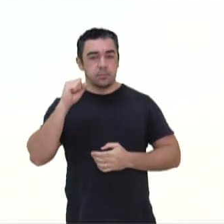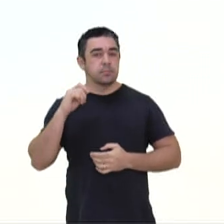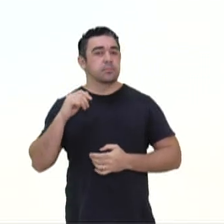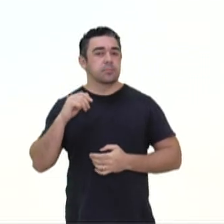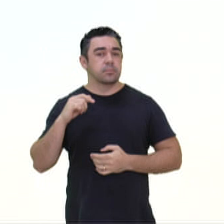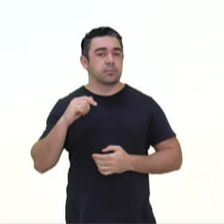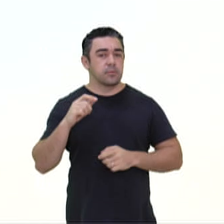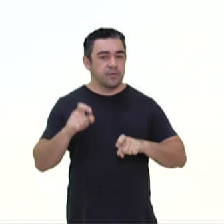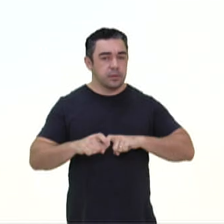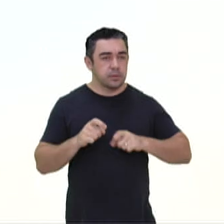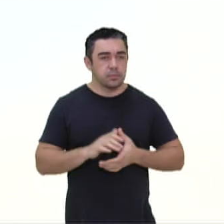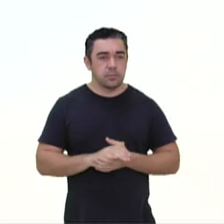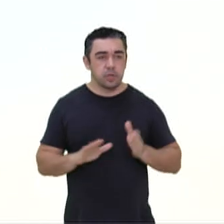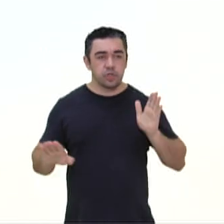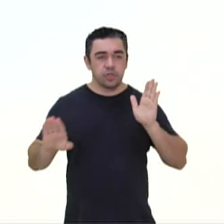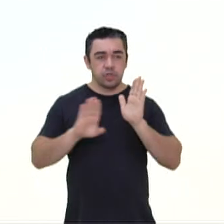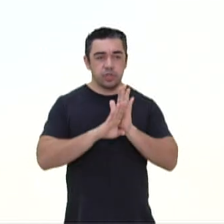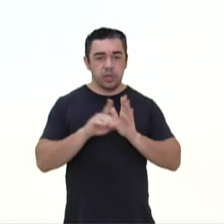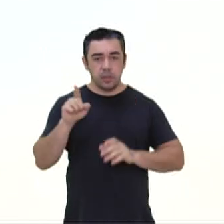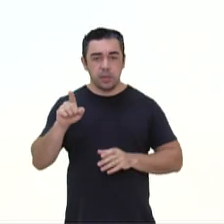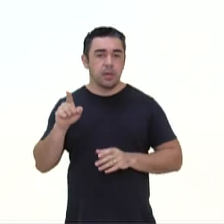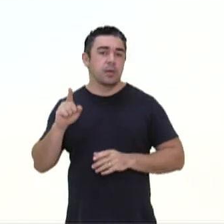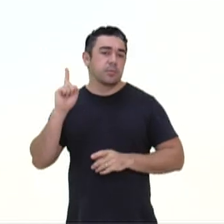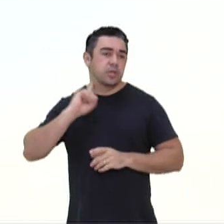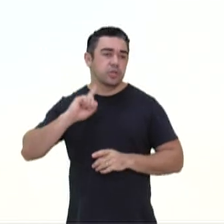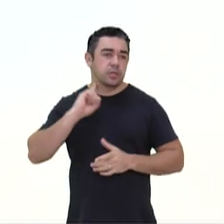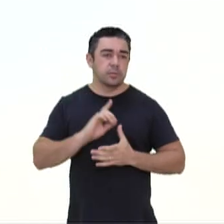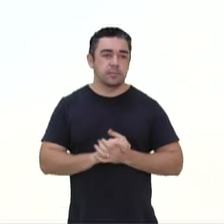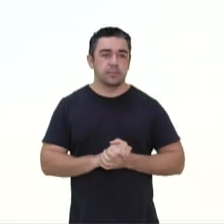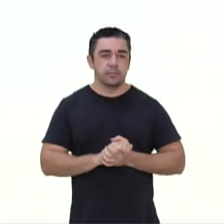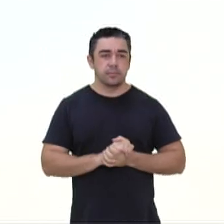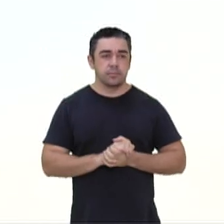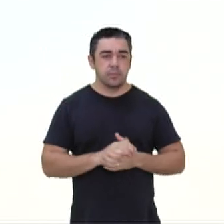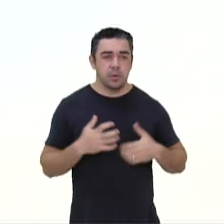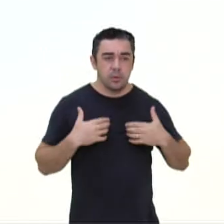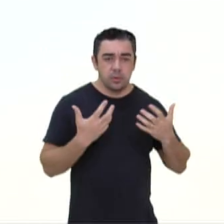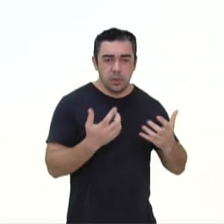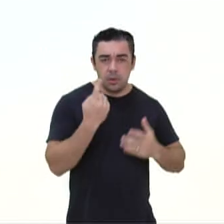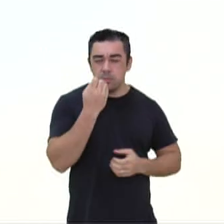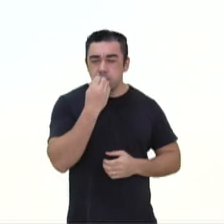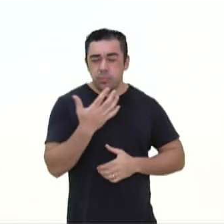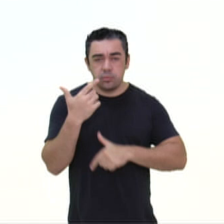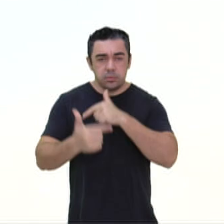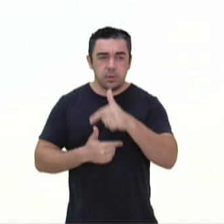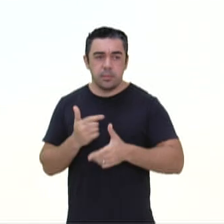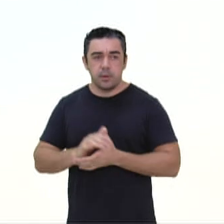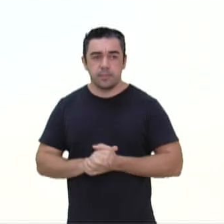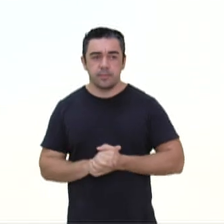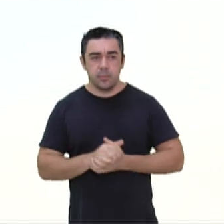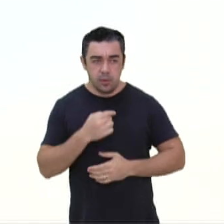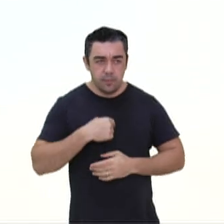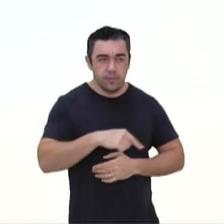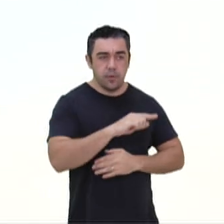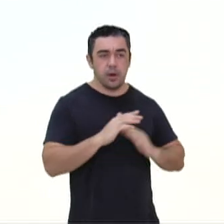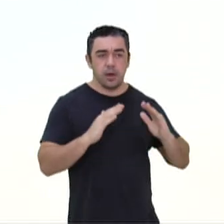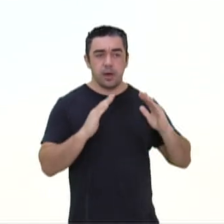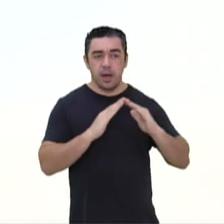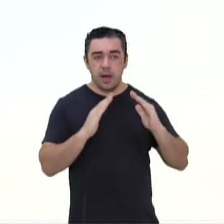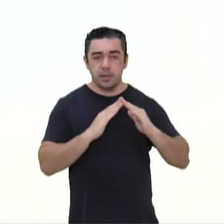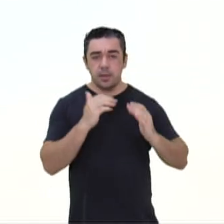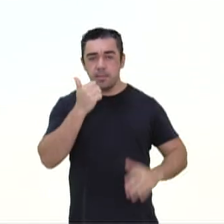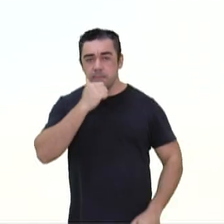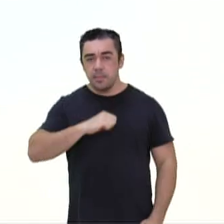fazenda. Cheguei a Minas Gerais. Aspiro um bom emprego. Vou à casa